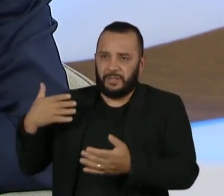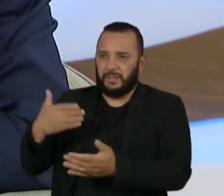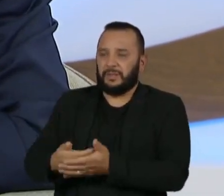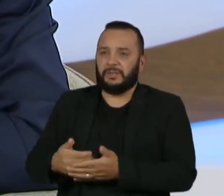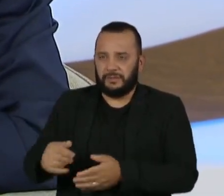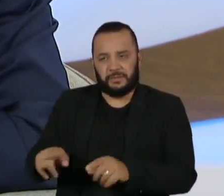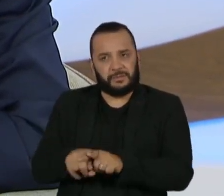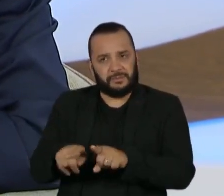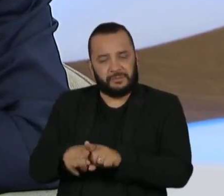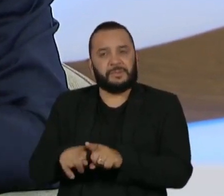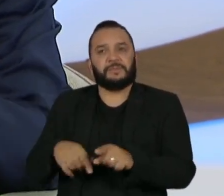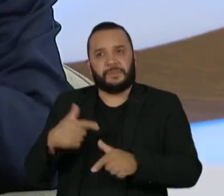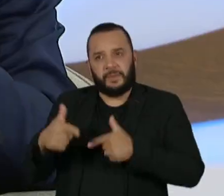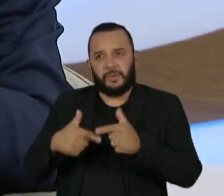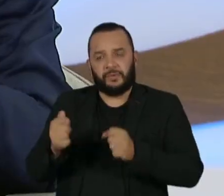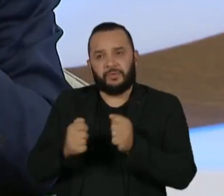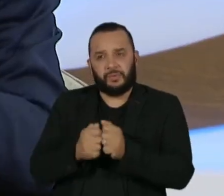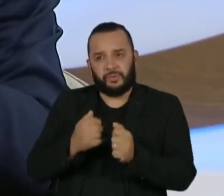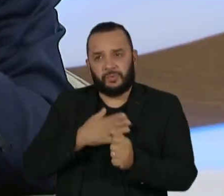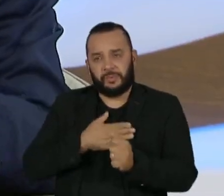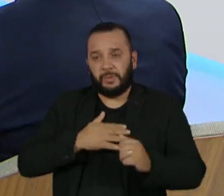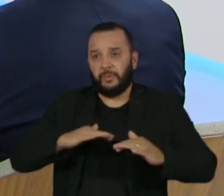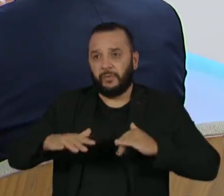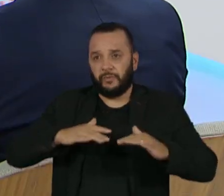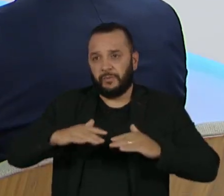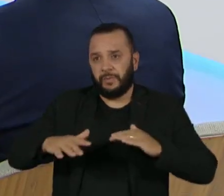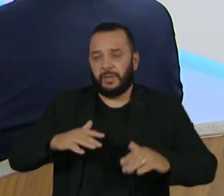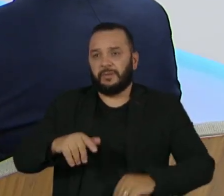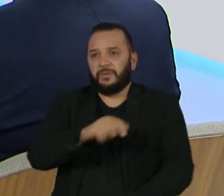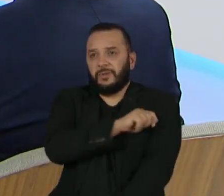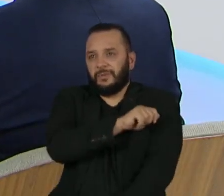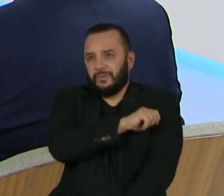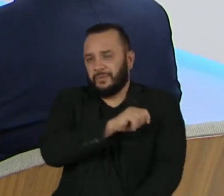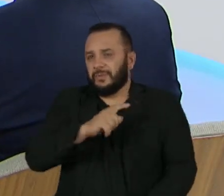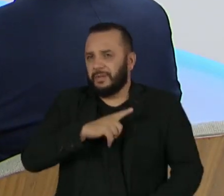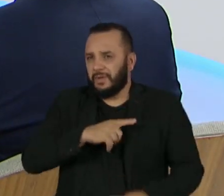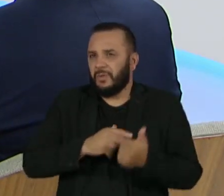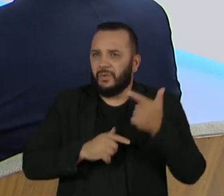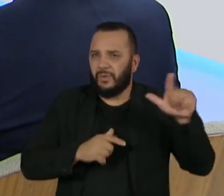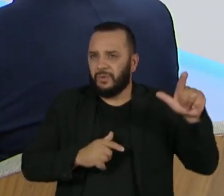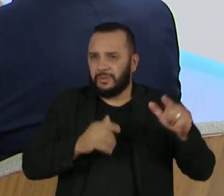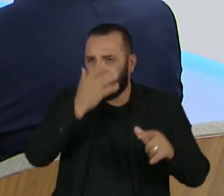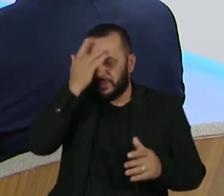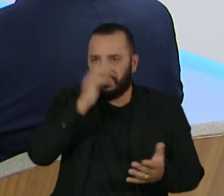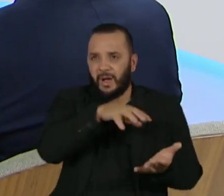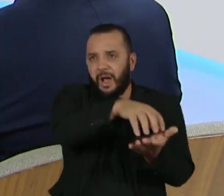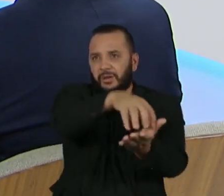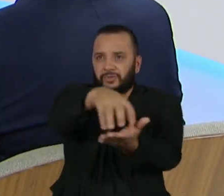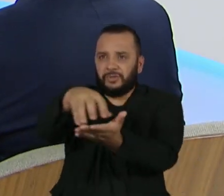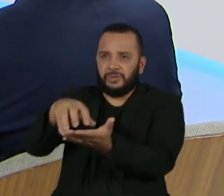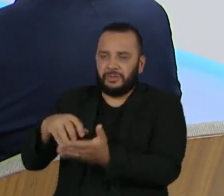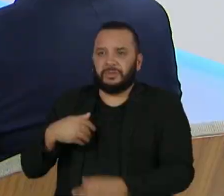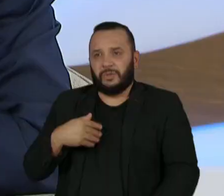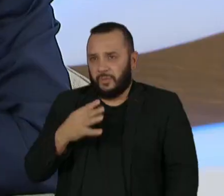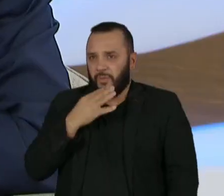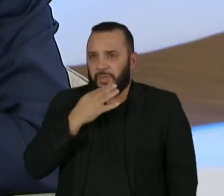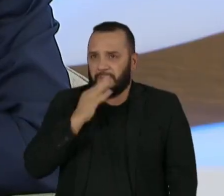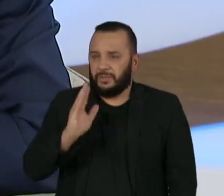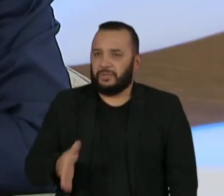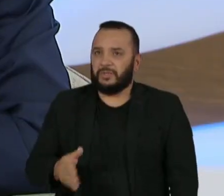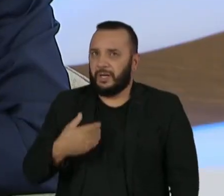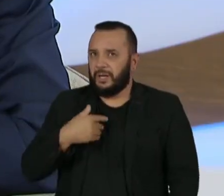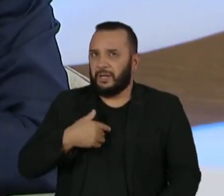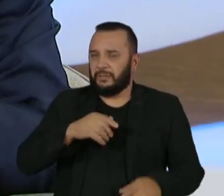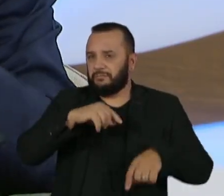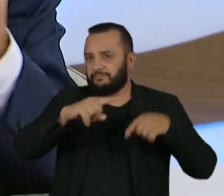do movimento estantil, como tem várias outras pessoas que trabalham em agências que eu conheço, muitas pessoas, em diferentes